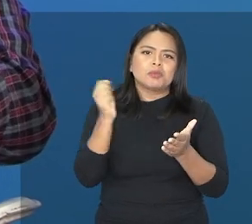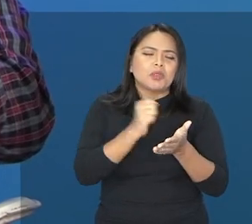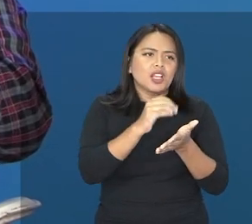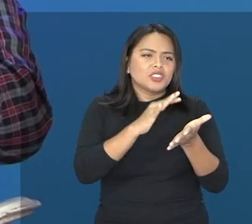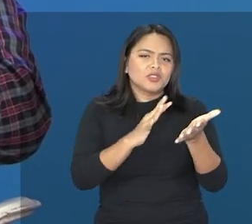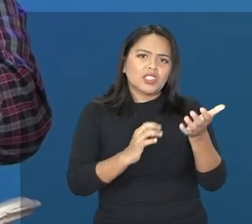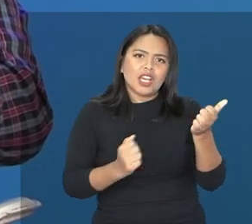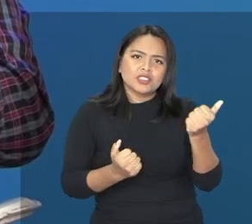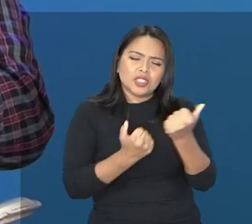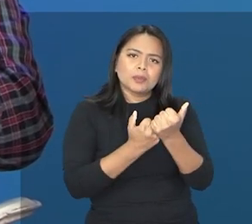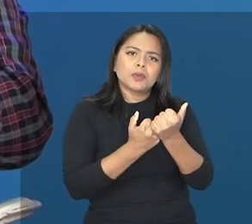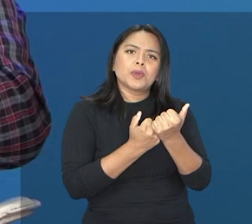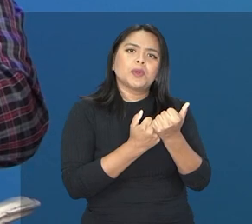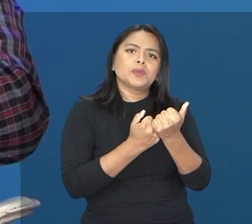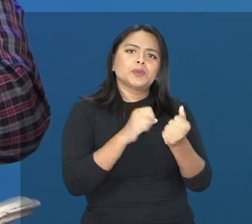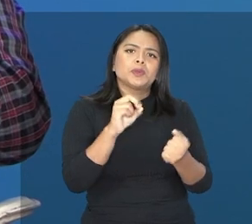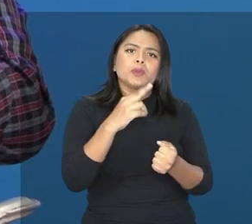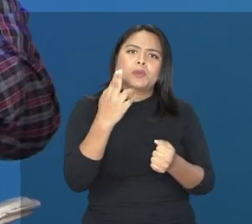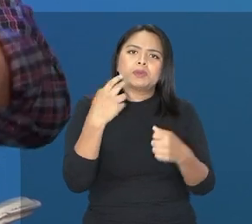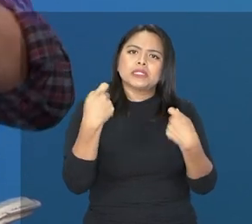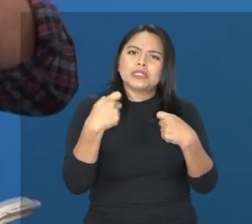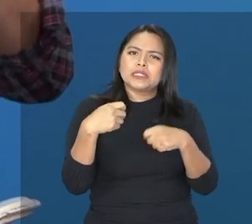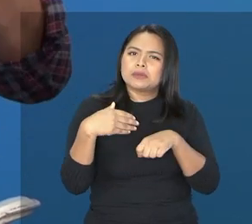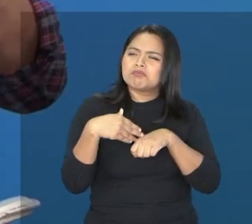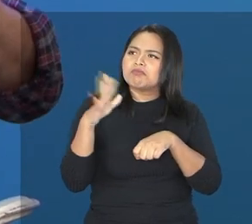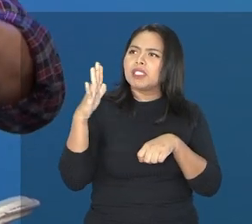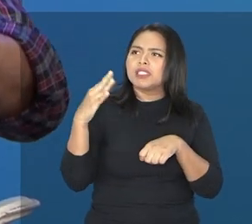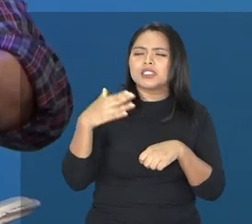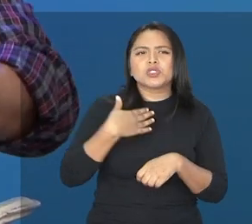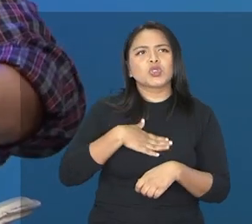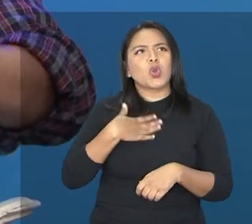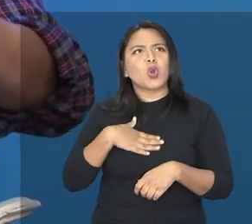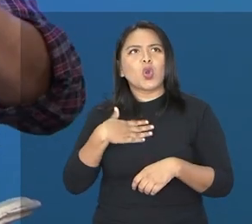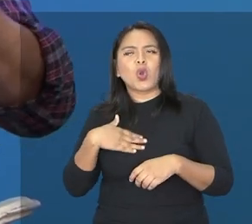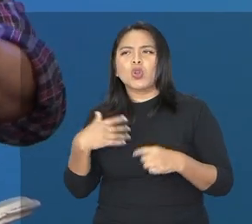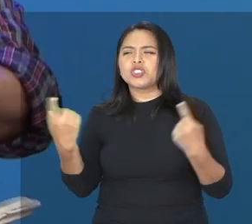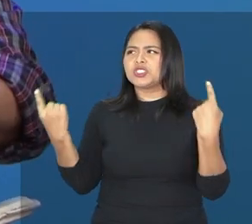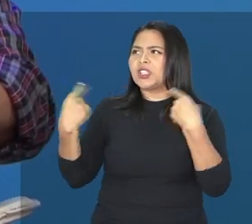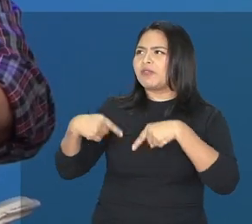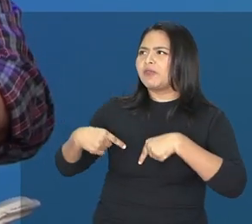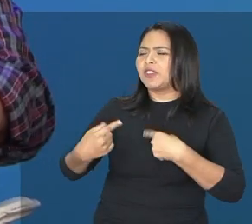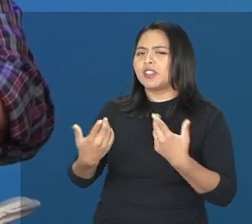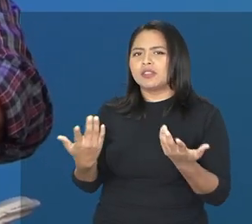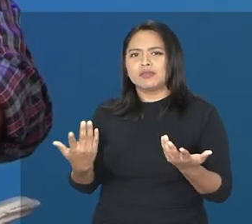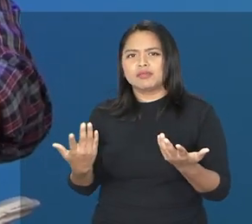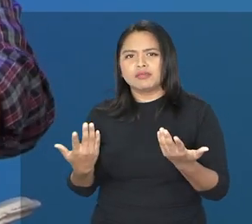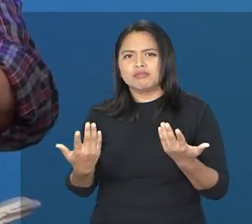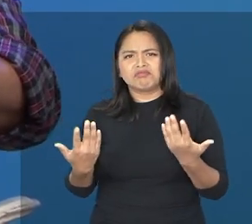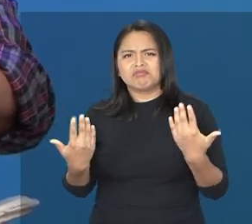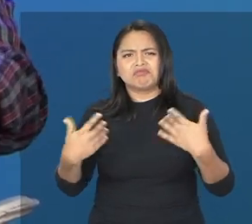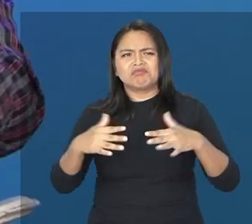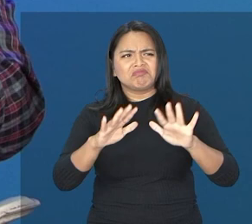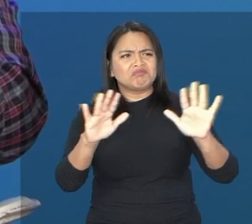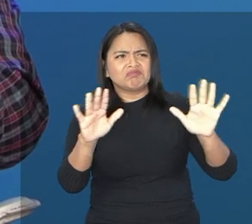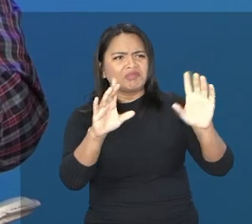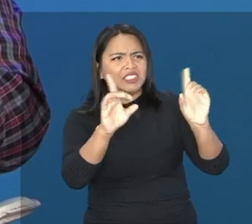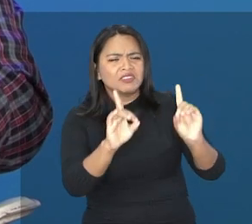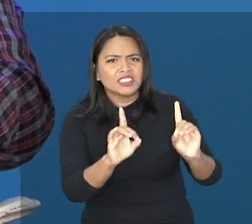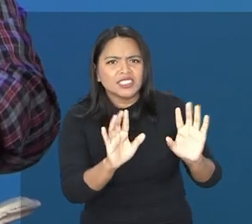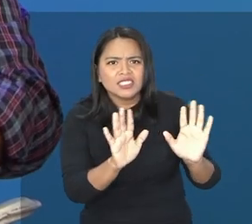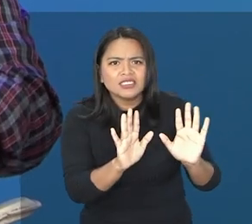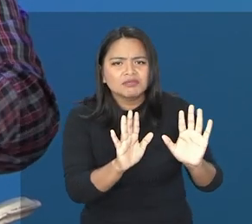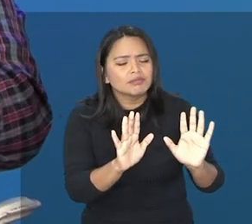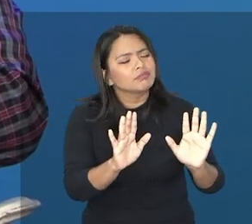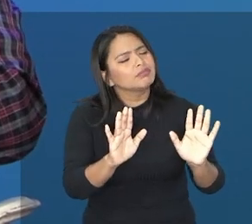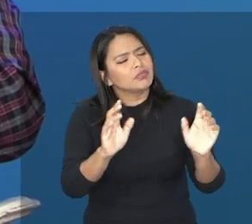uma atividade suplementar, que ele precisa de mais coisas, ele gosta de coisas desafiadoras, não importa a deficiência que ele tenha.